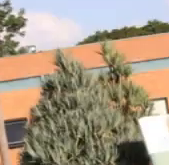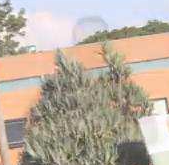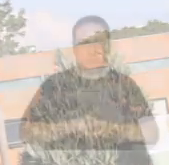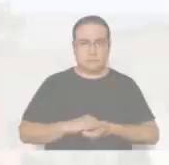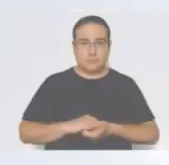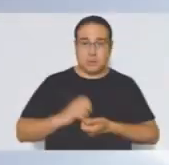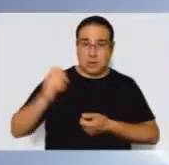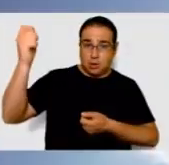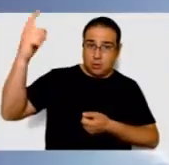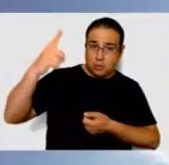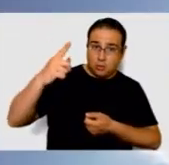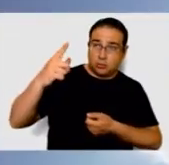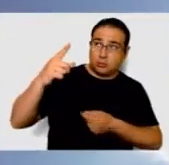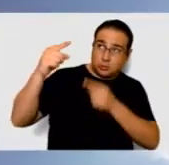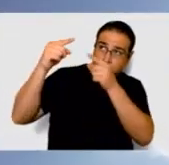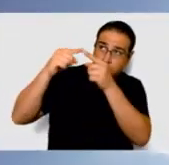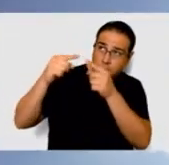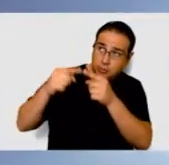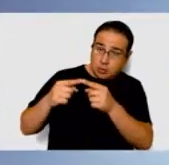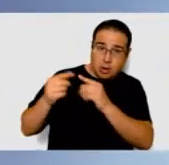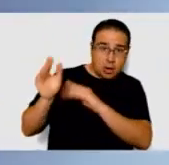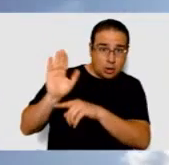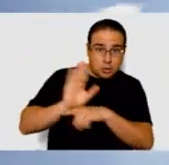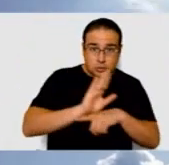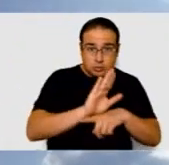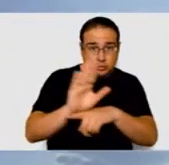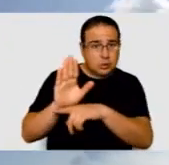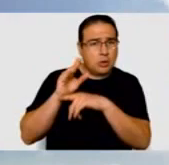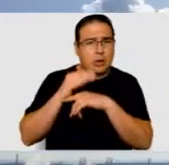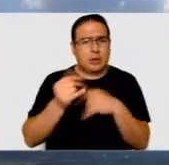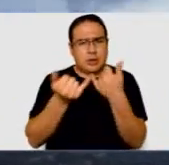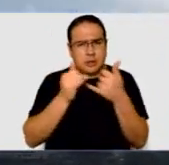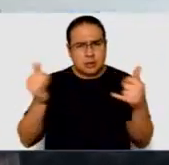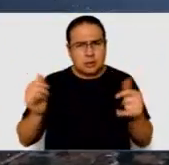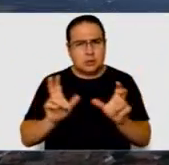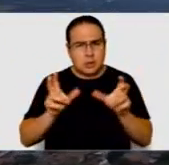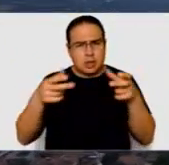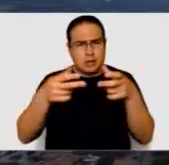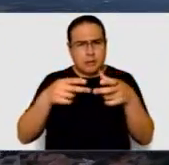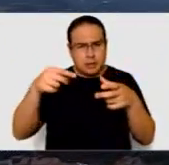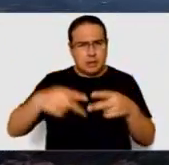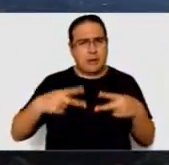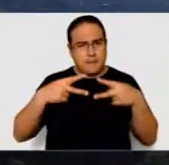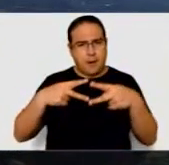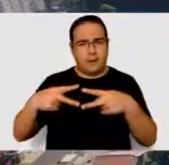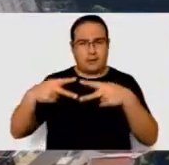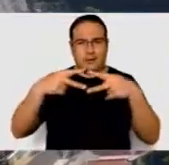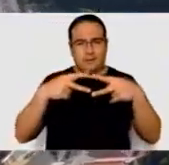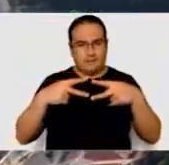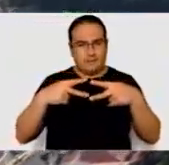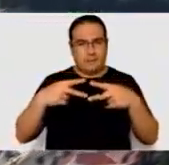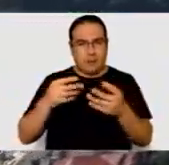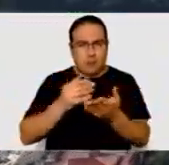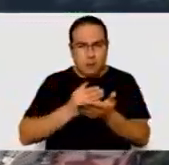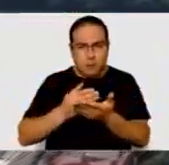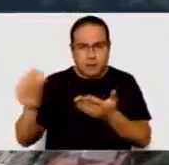A luz que brilha lá no céu agora também ilumina a Câmara Municipal de Paulínia.